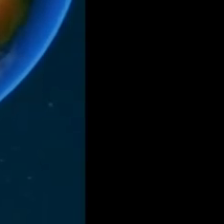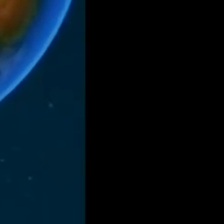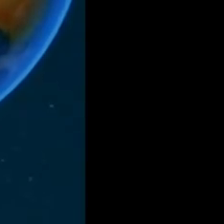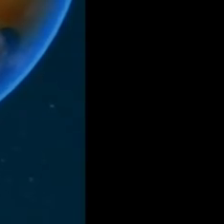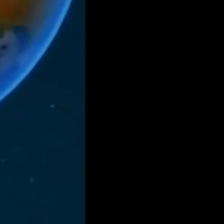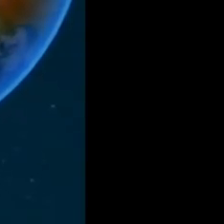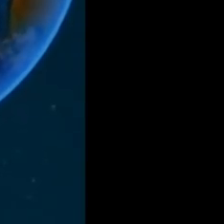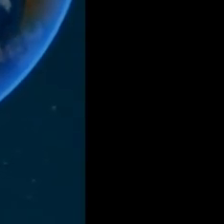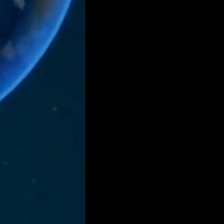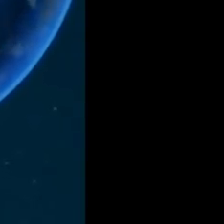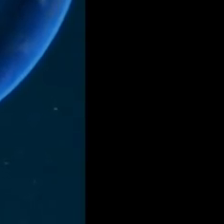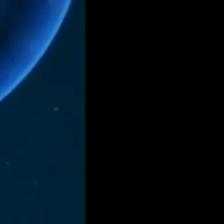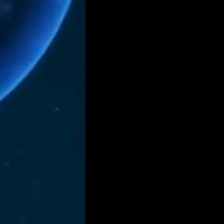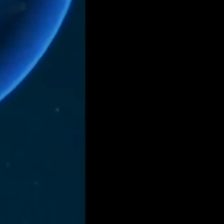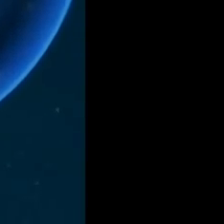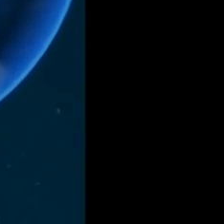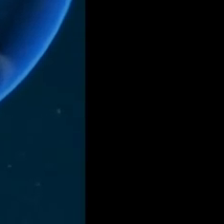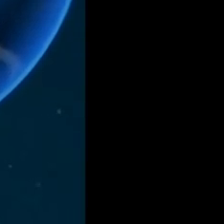Amém.